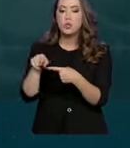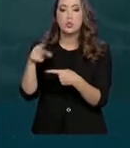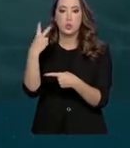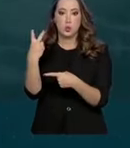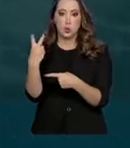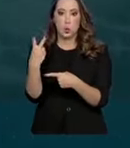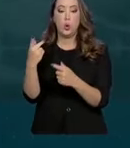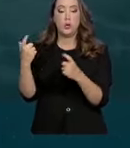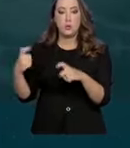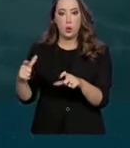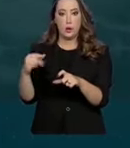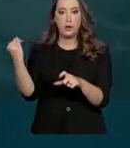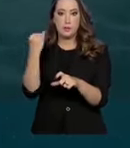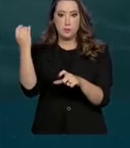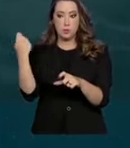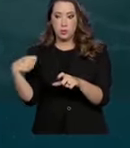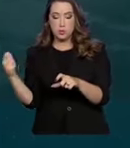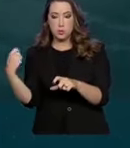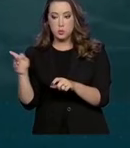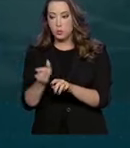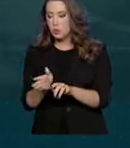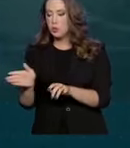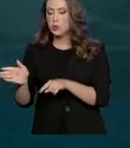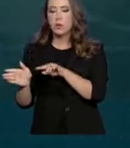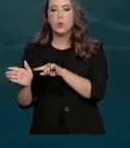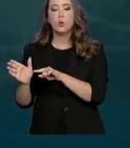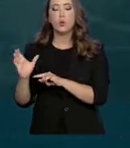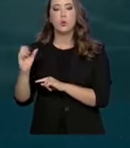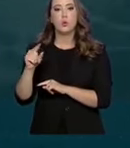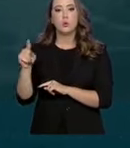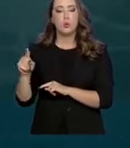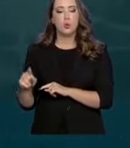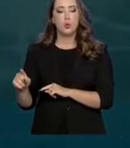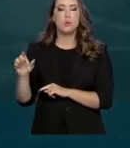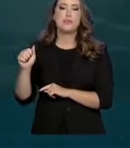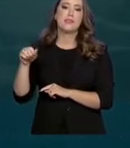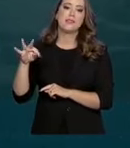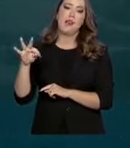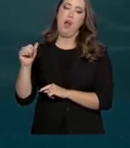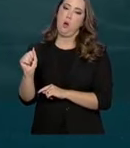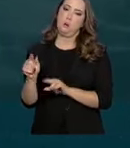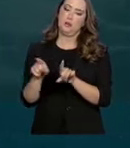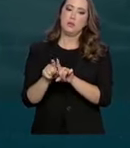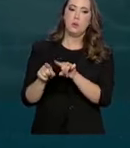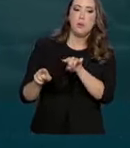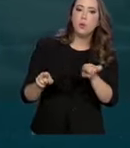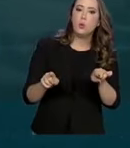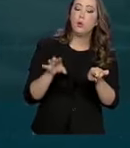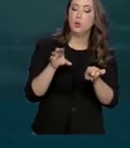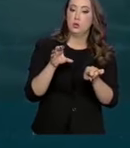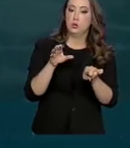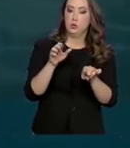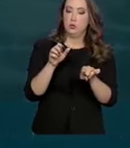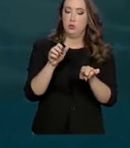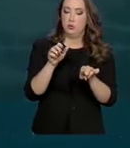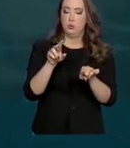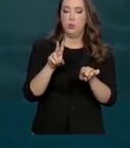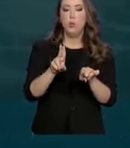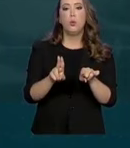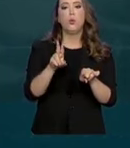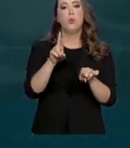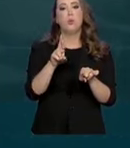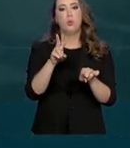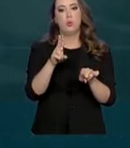agronegócio, atendem o oeste do Rio Grande do Sul, que é o ramal de Cruz Alto e o ramal de Uruguaiana. A gente liga essas duas cidades